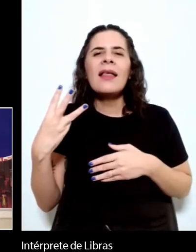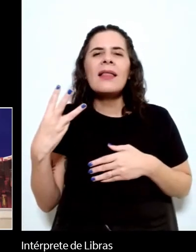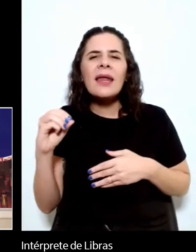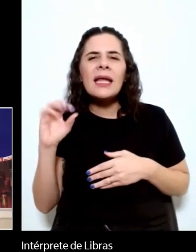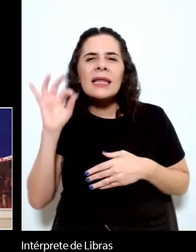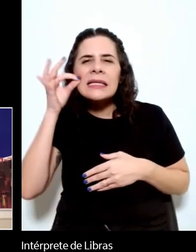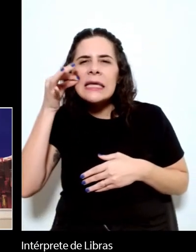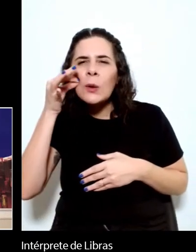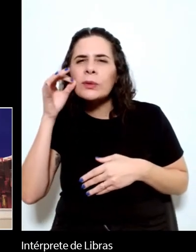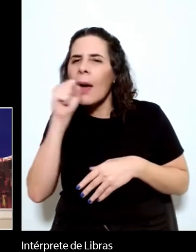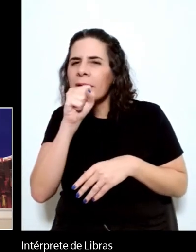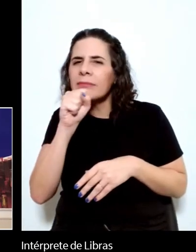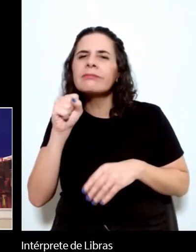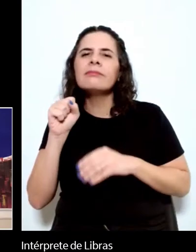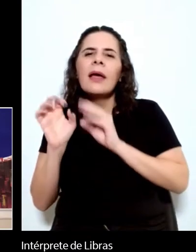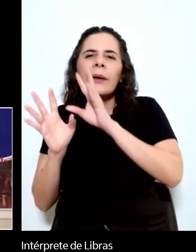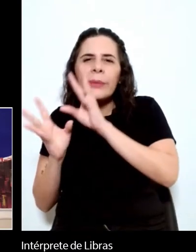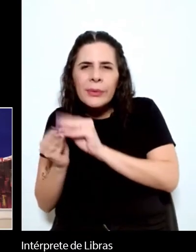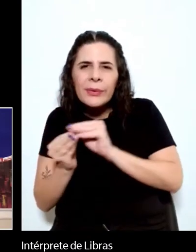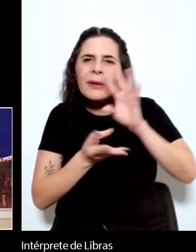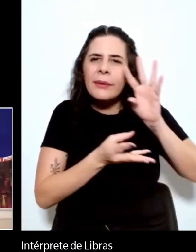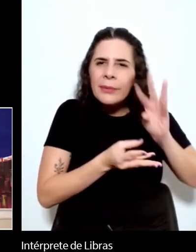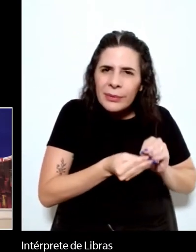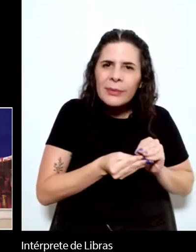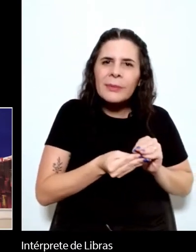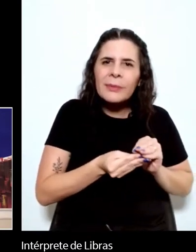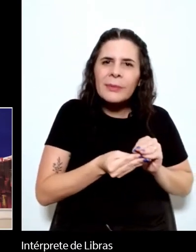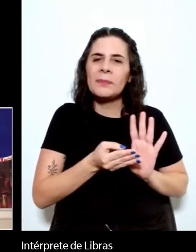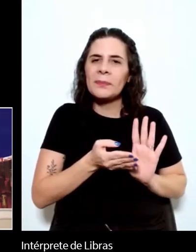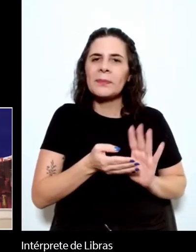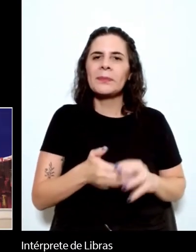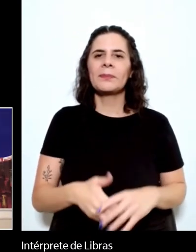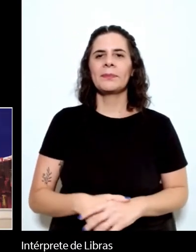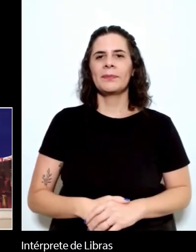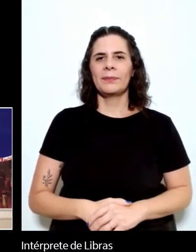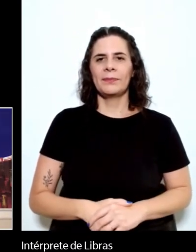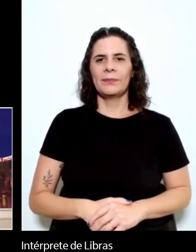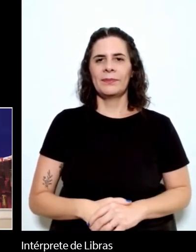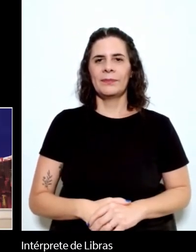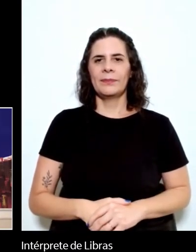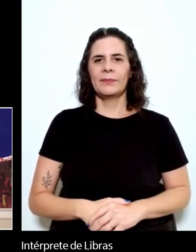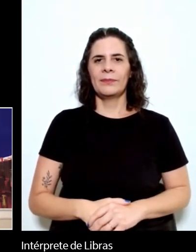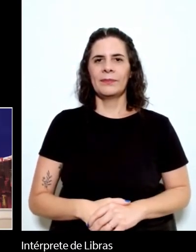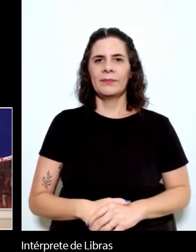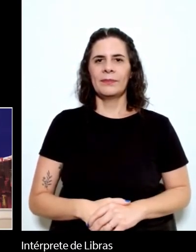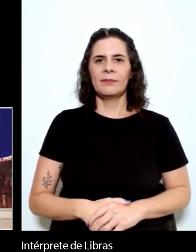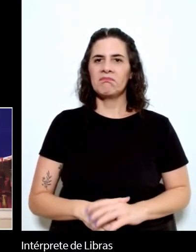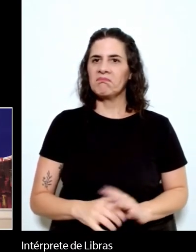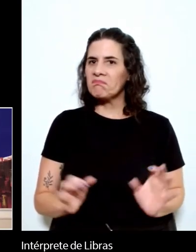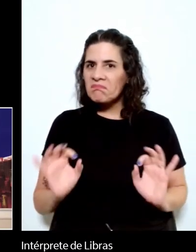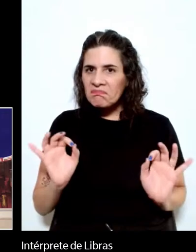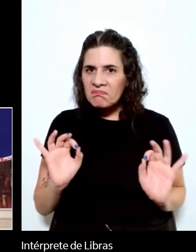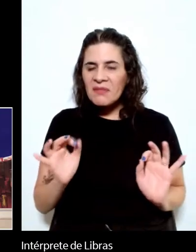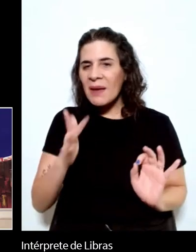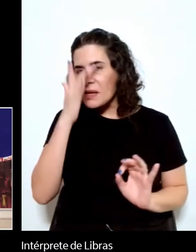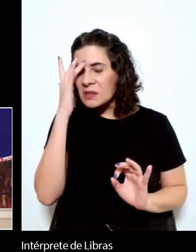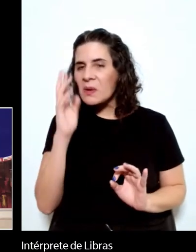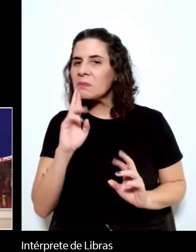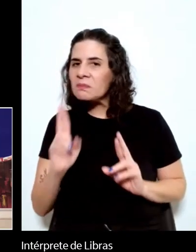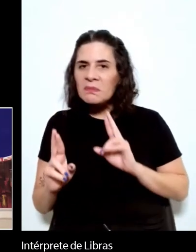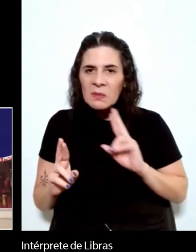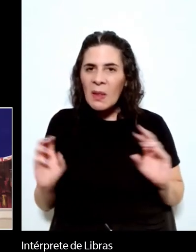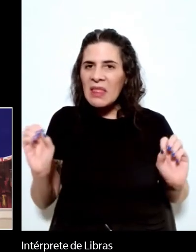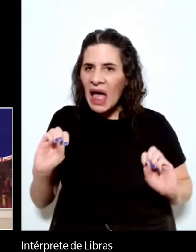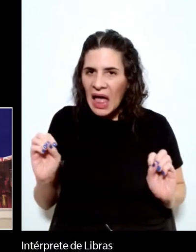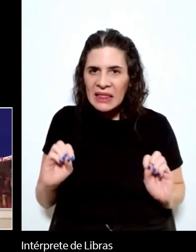pergunta antes de encerrarmos a mesa vejamos se deixa eu ver se eu deixei escapar alguma pergunta